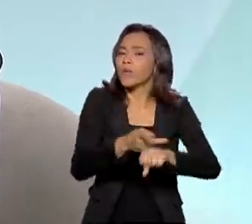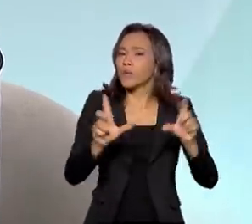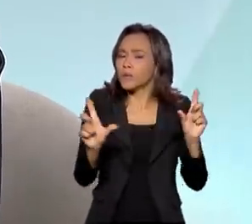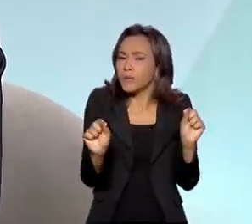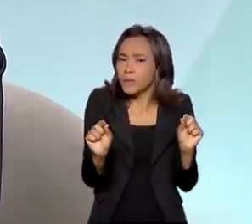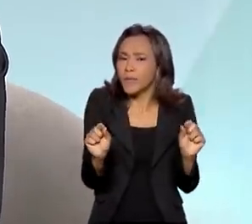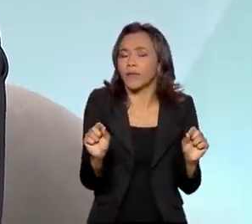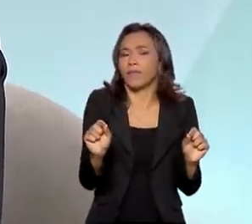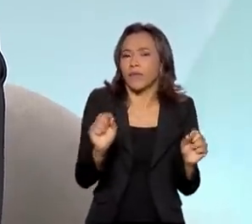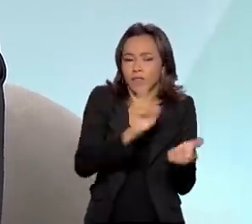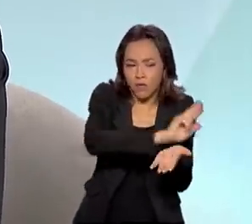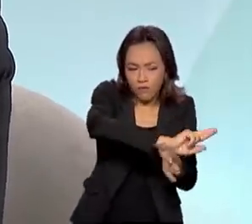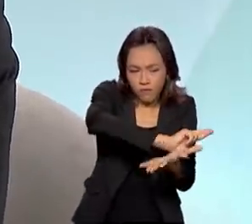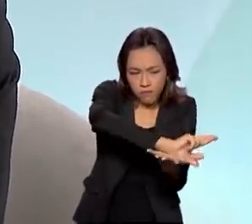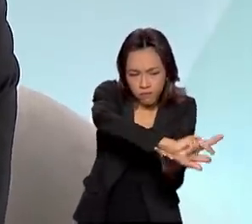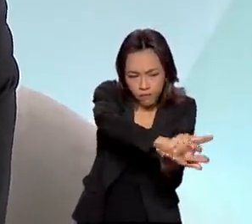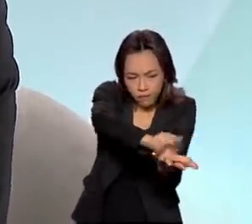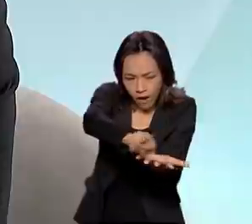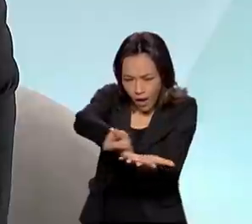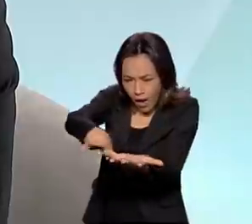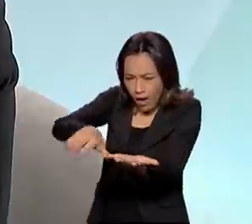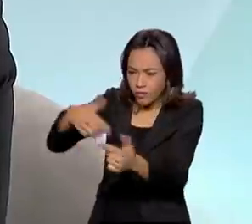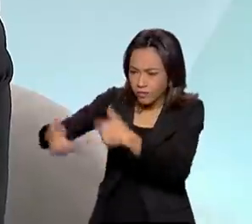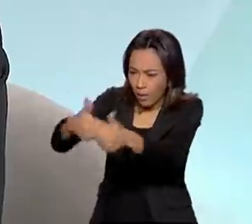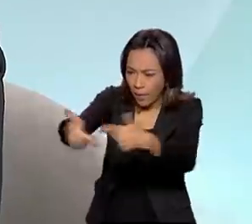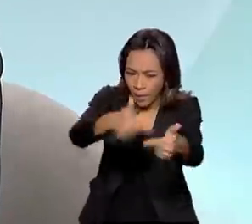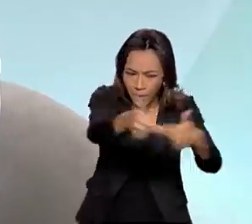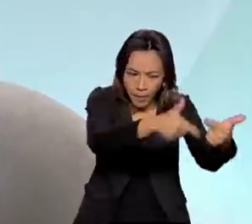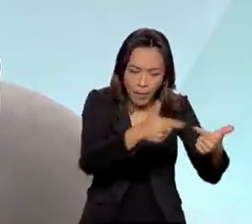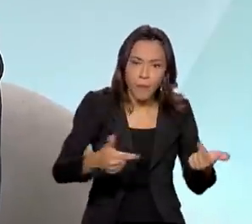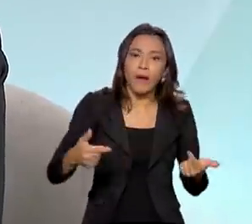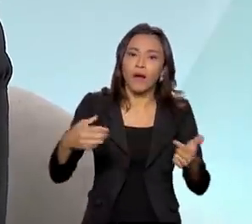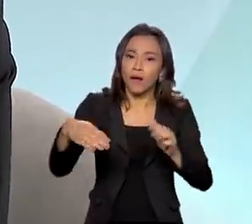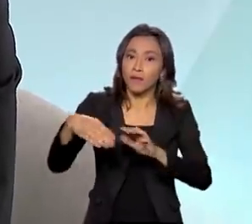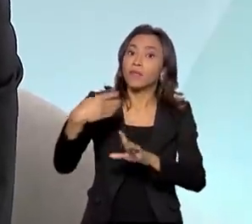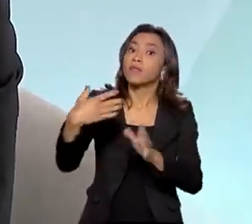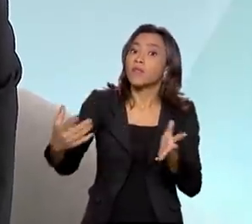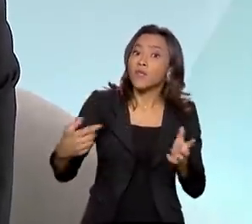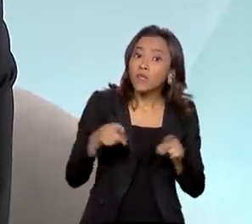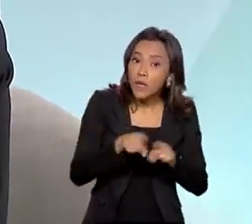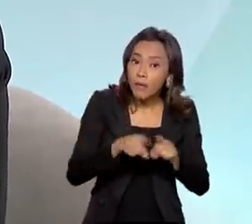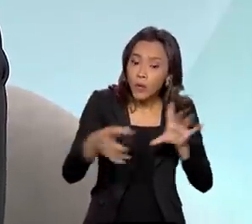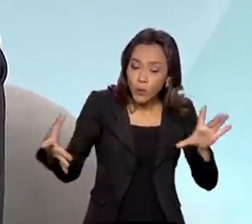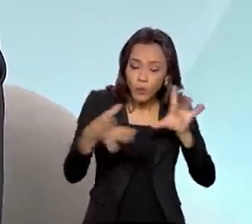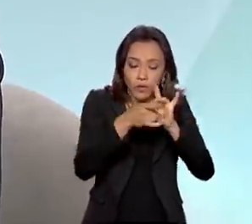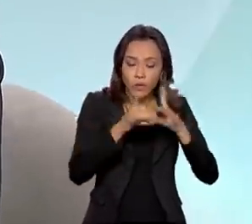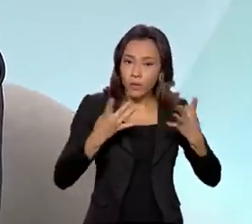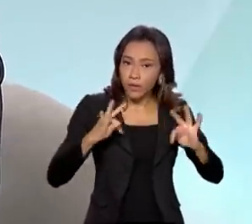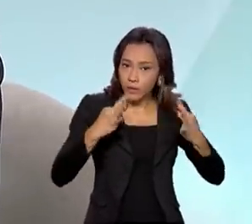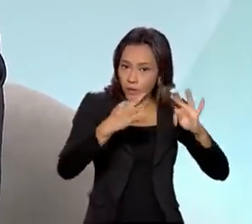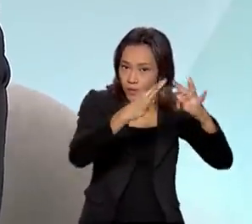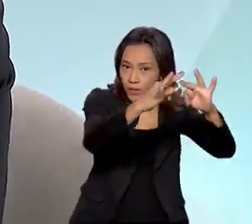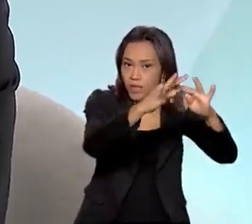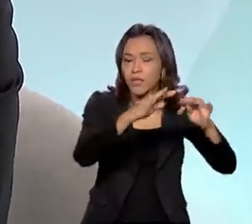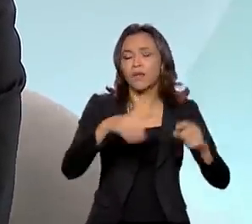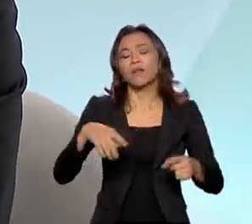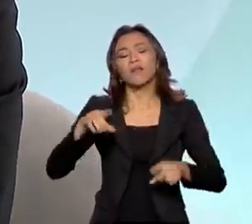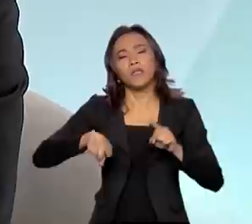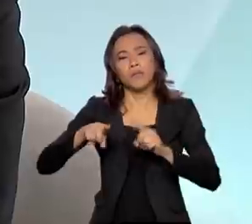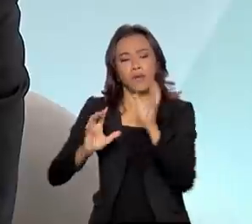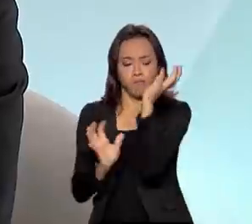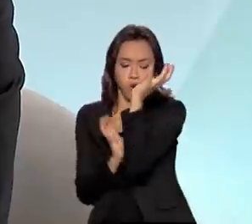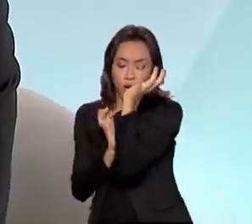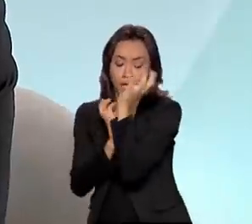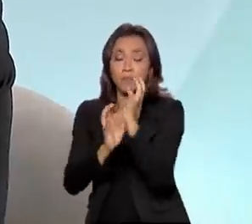interligar várias ações como essa com a utilização das tecnologias de informação e comunicação, desburocratizando muitas coisas, porque às vezes tem